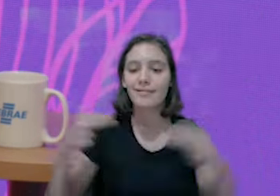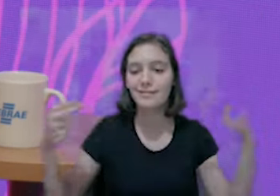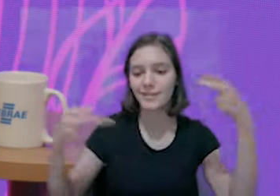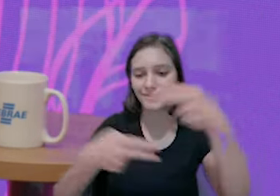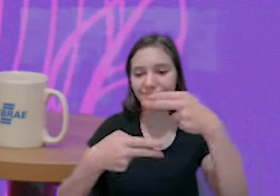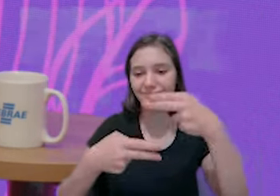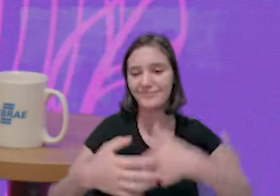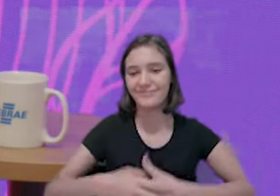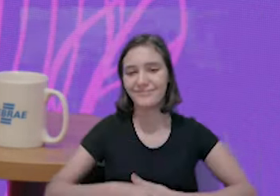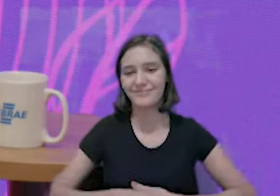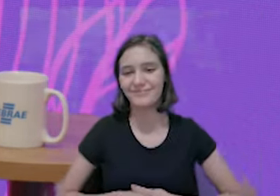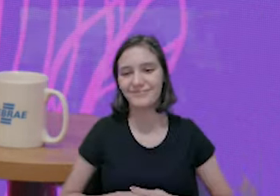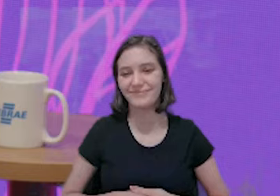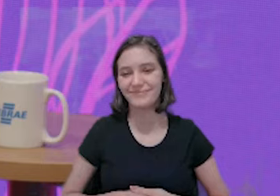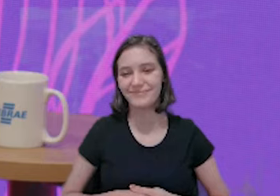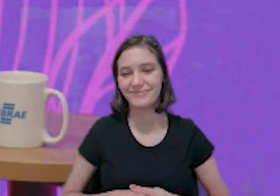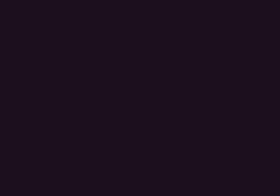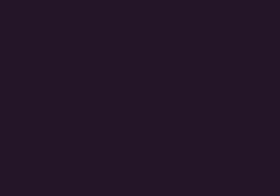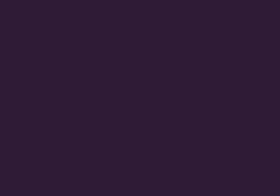tem Sebrae.